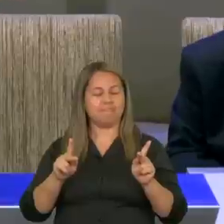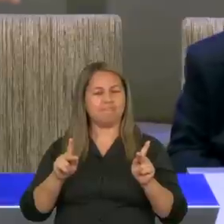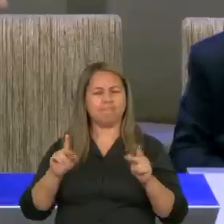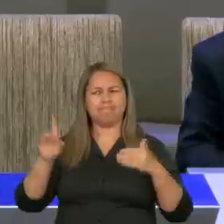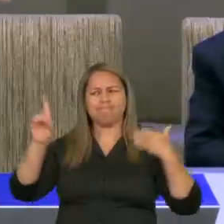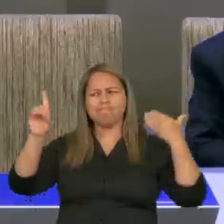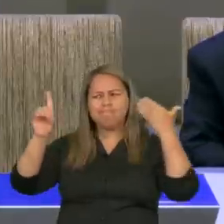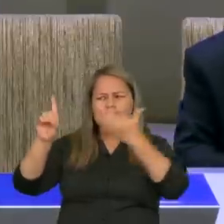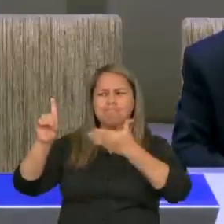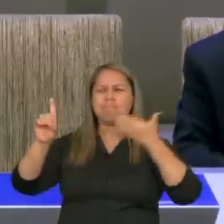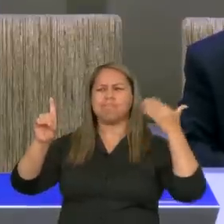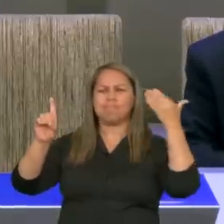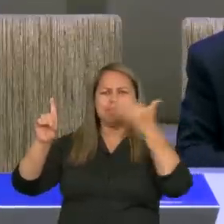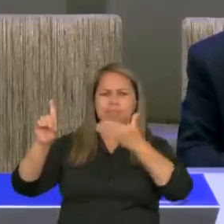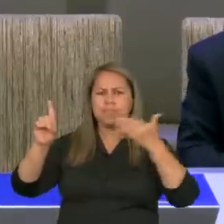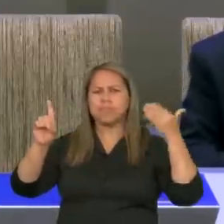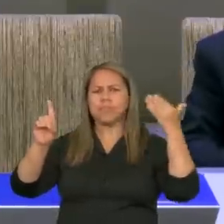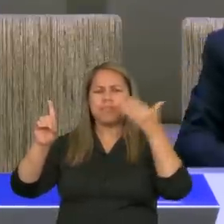busquem,